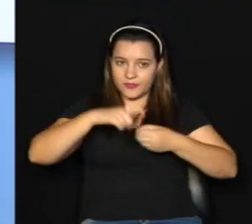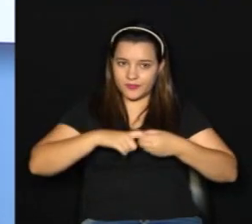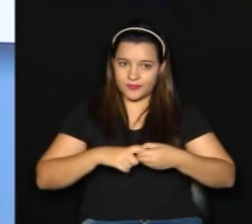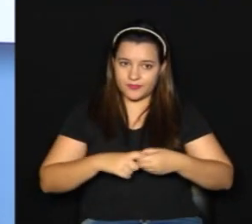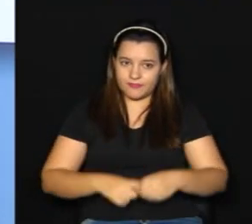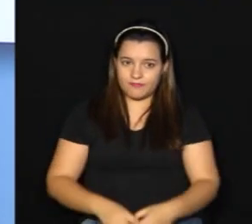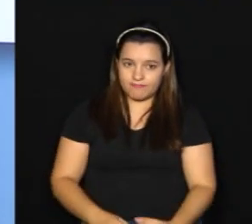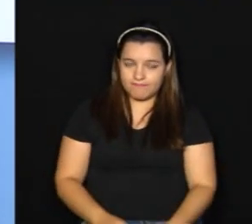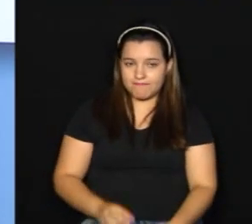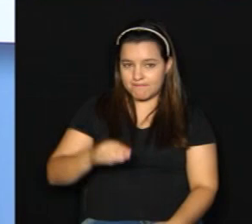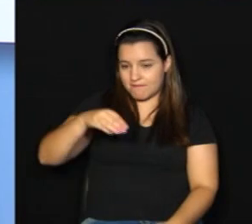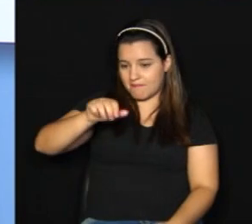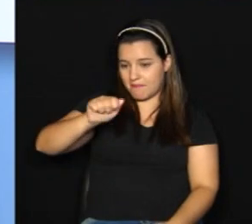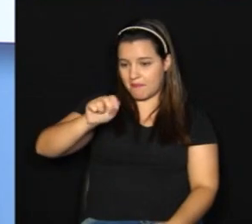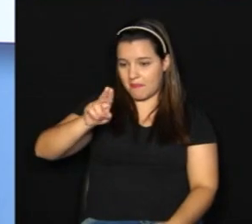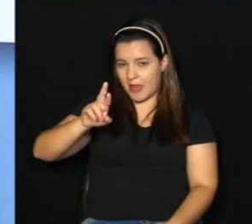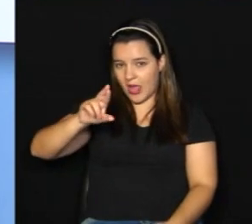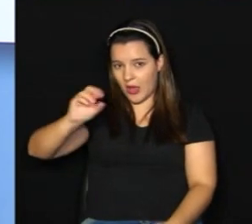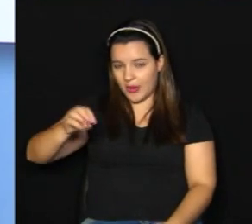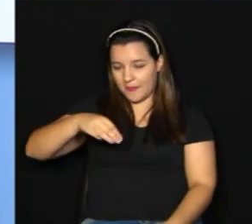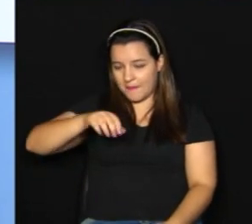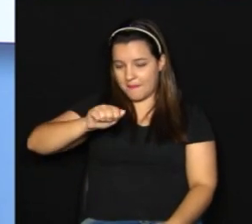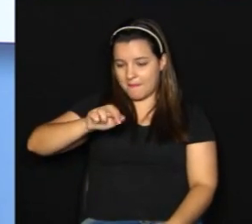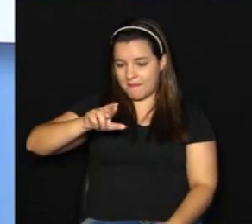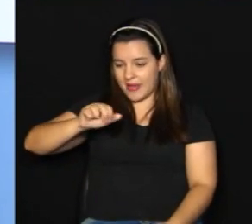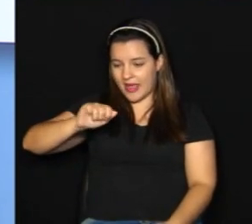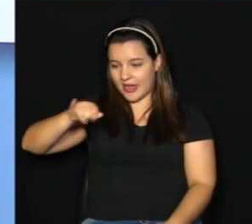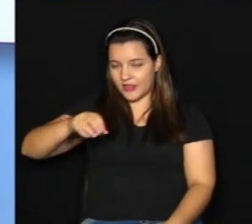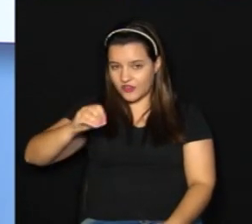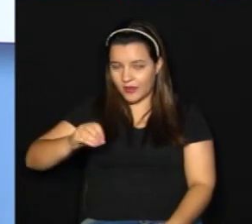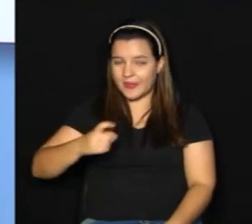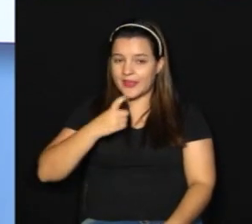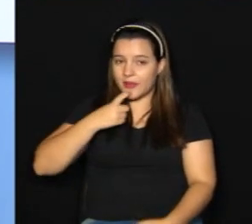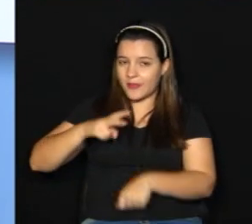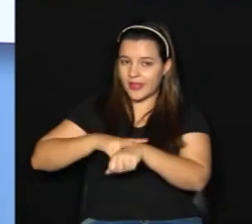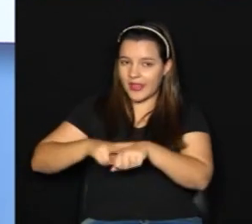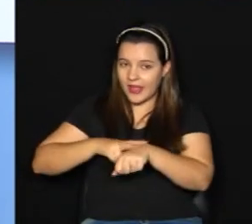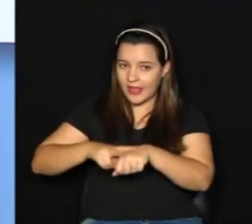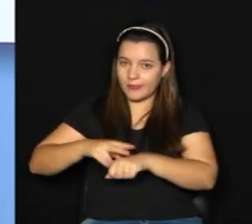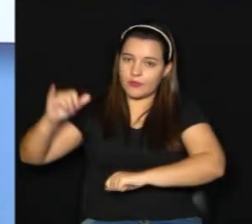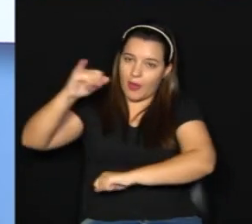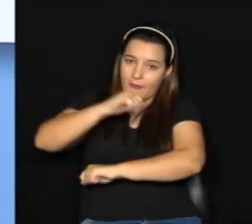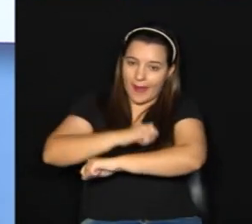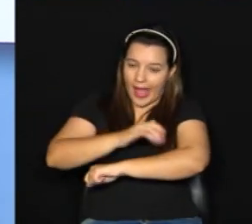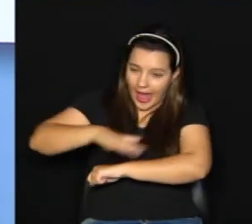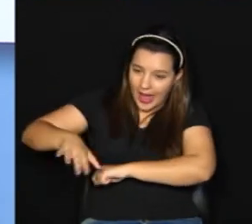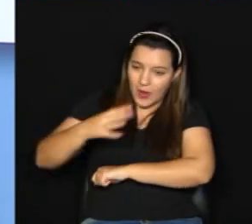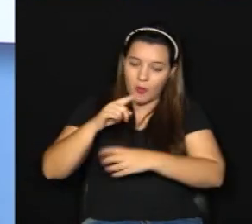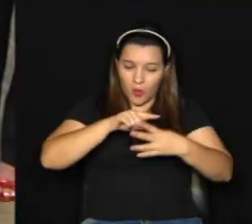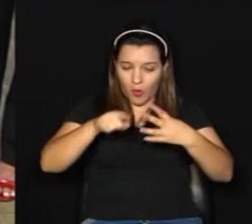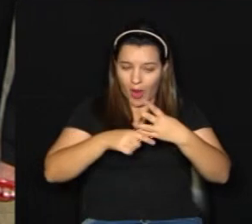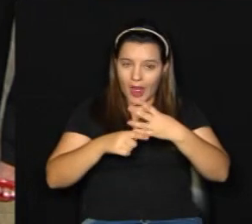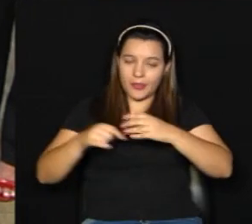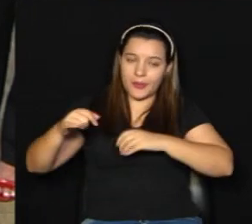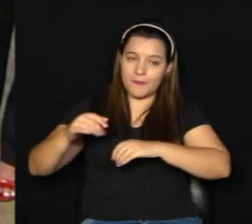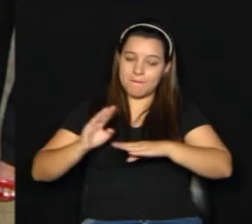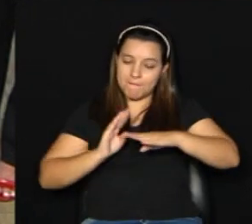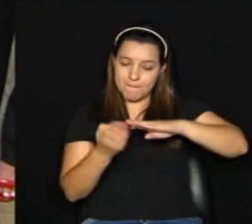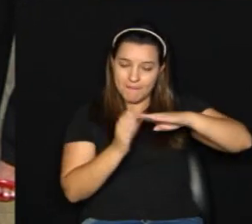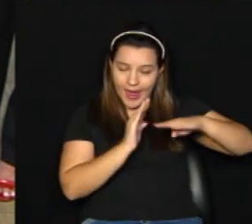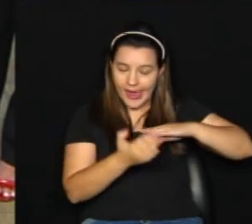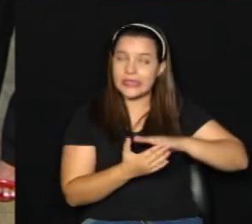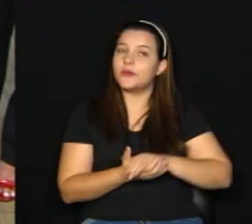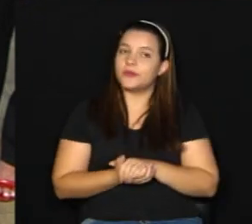Mauro Marcondes, Jardim Marajó, residencial Campina Verde e parque aeroporto de Campinas. Reserve